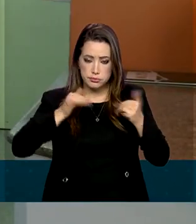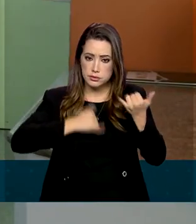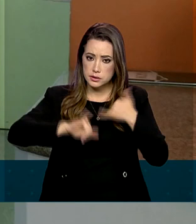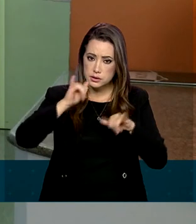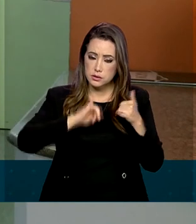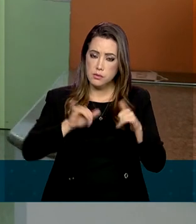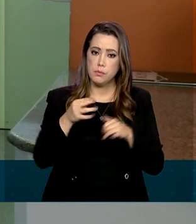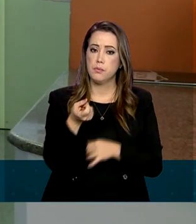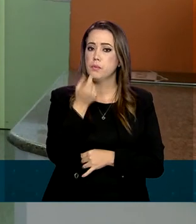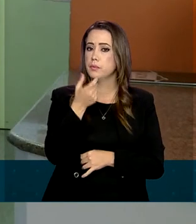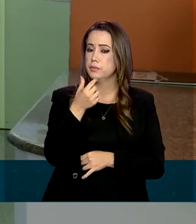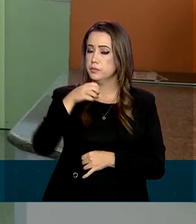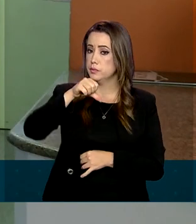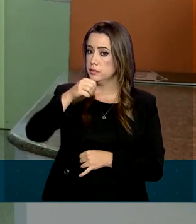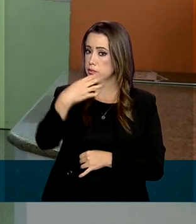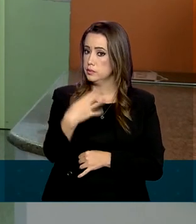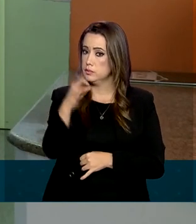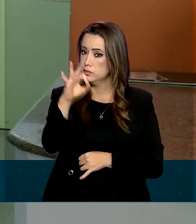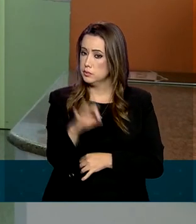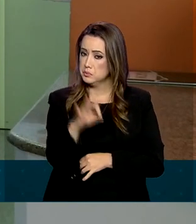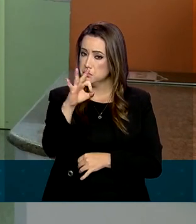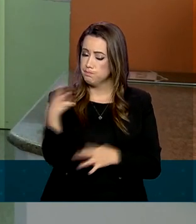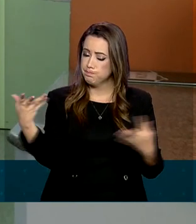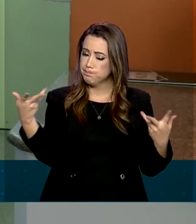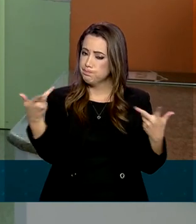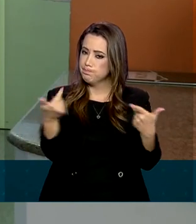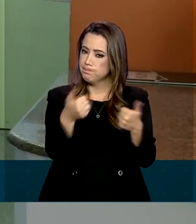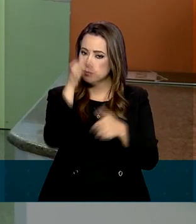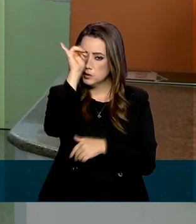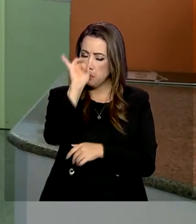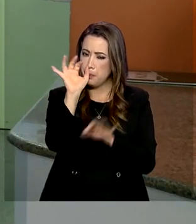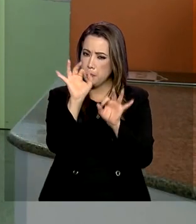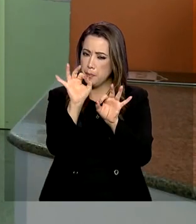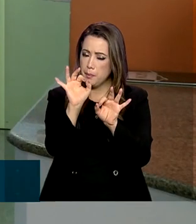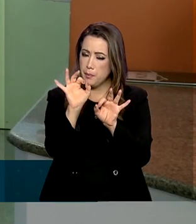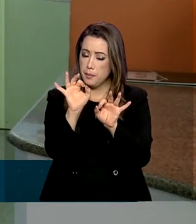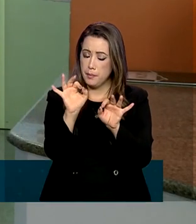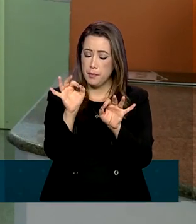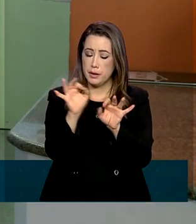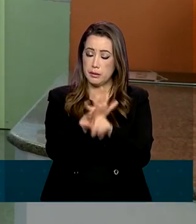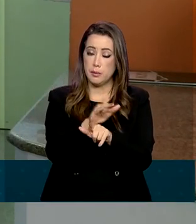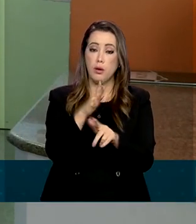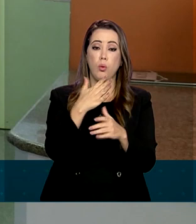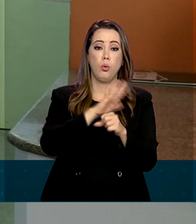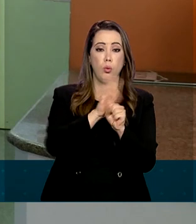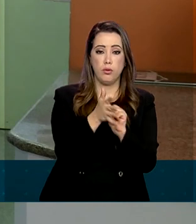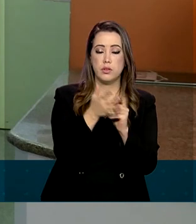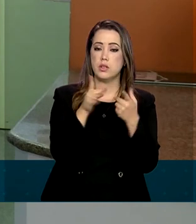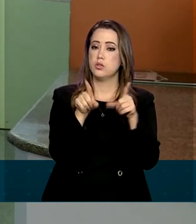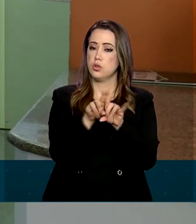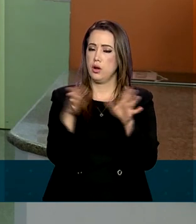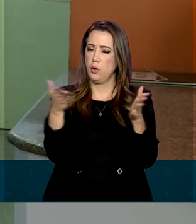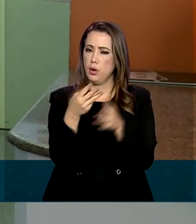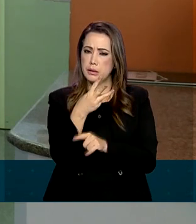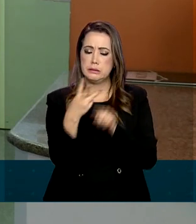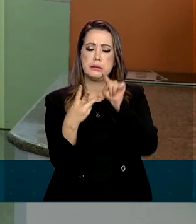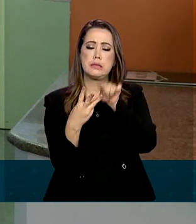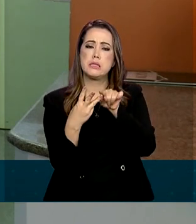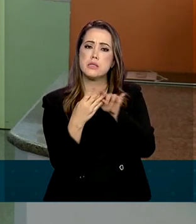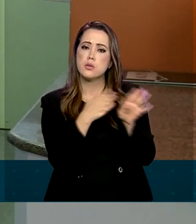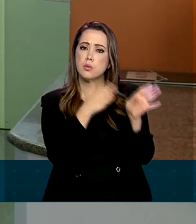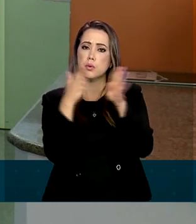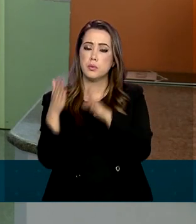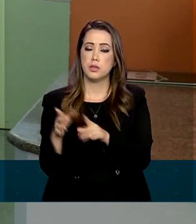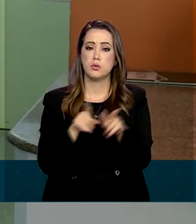remédio apresentou 94% de eficiência do combate ao coronavírus. Agora, na terceira e última fase de pesquisa, o